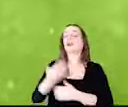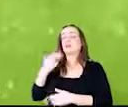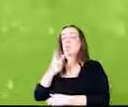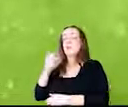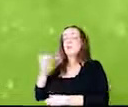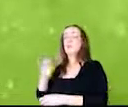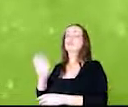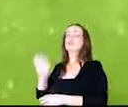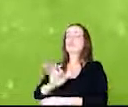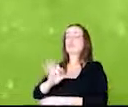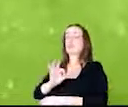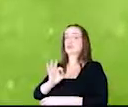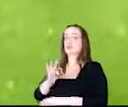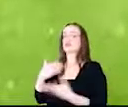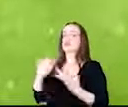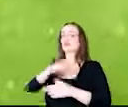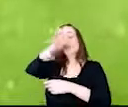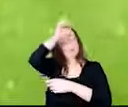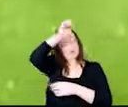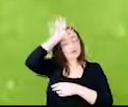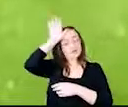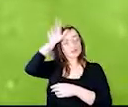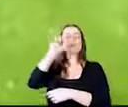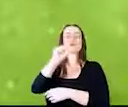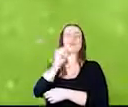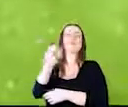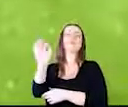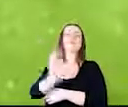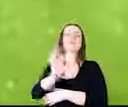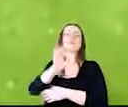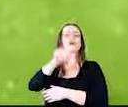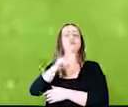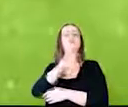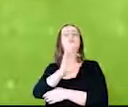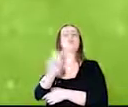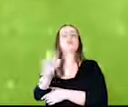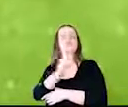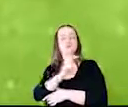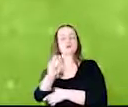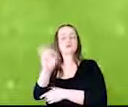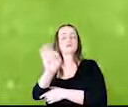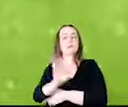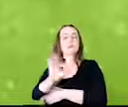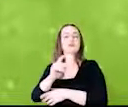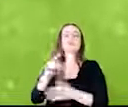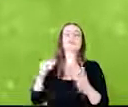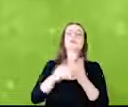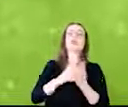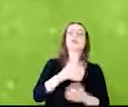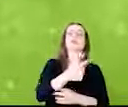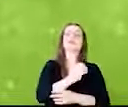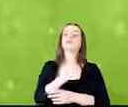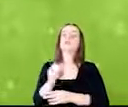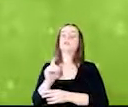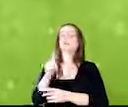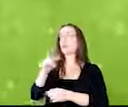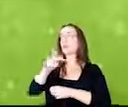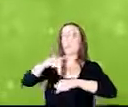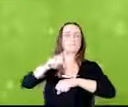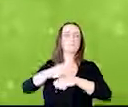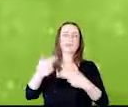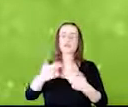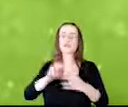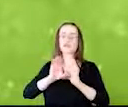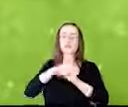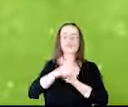e na Amazônia 80%, era 50% até do ano de 2000. E nos outros países não existe esse conceito,